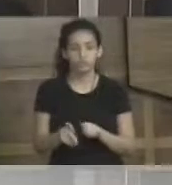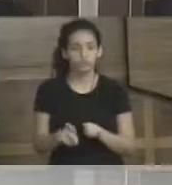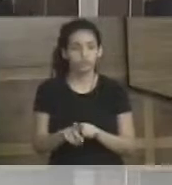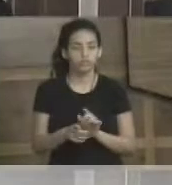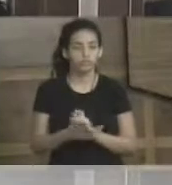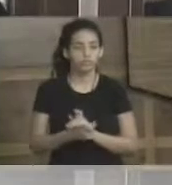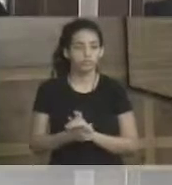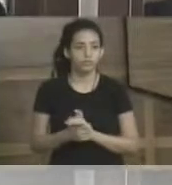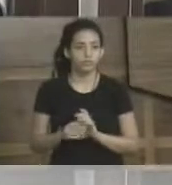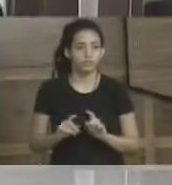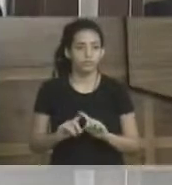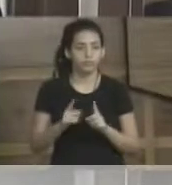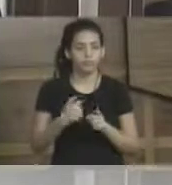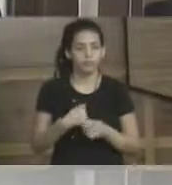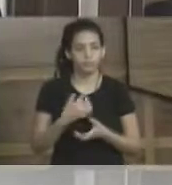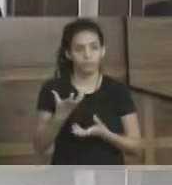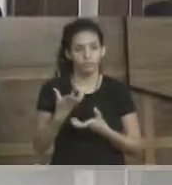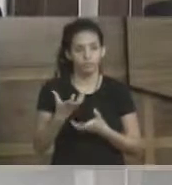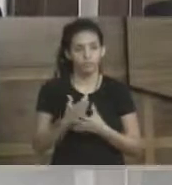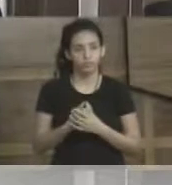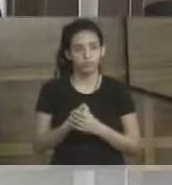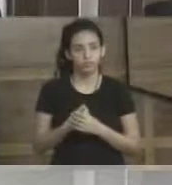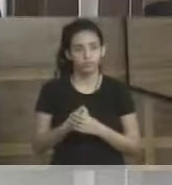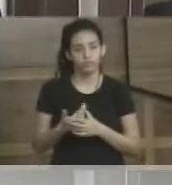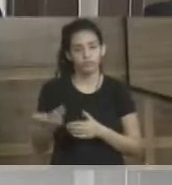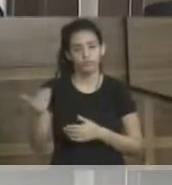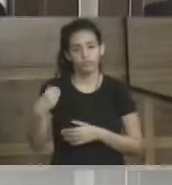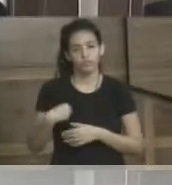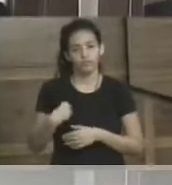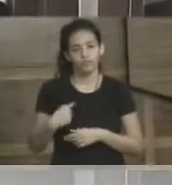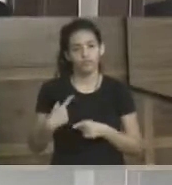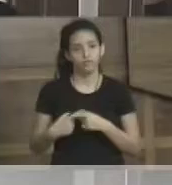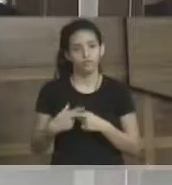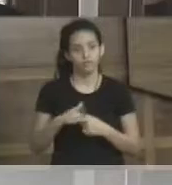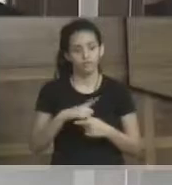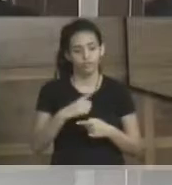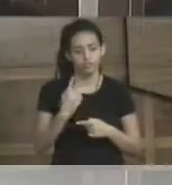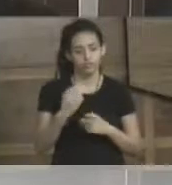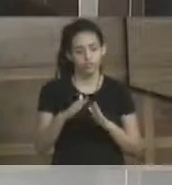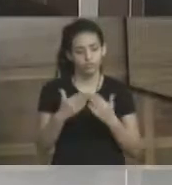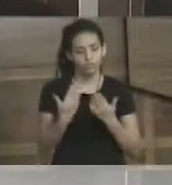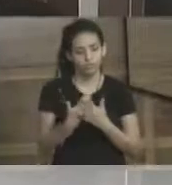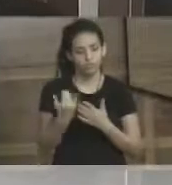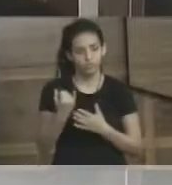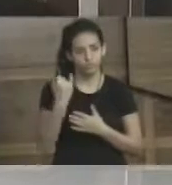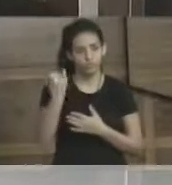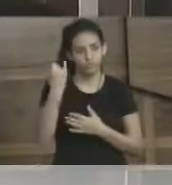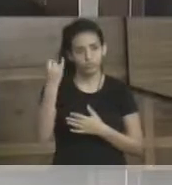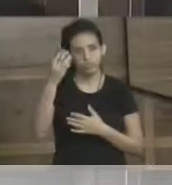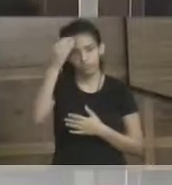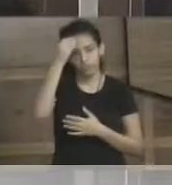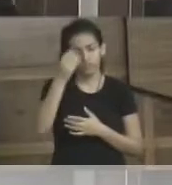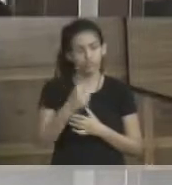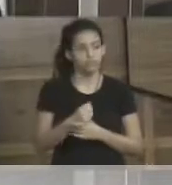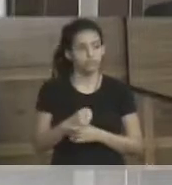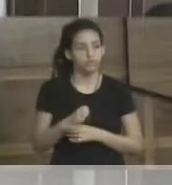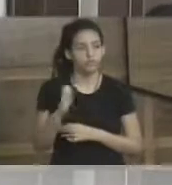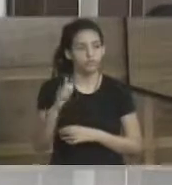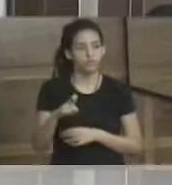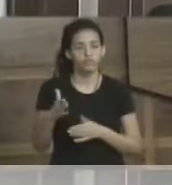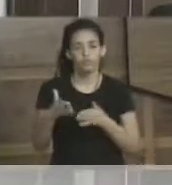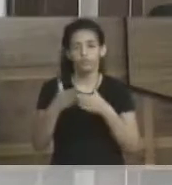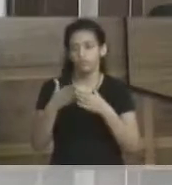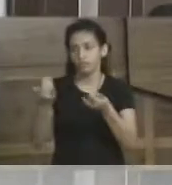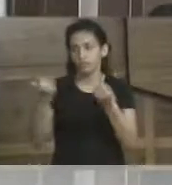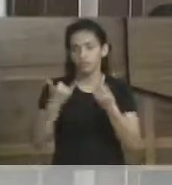compromisso, mas queria também a presença dele, que hoje ele apresentou um requerimento importantíssimo para a cidade de Angra dos Reis, que é pedindo